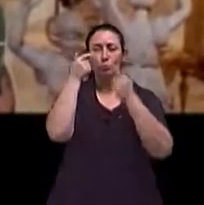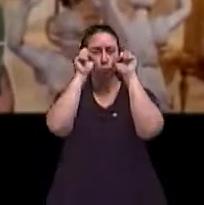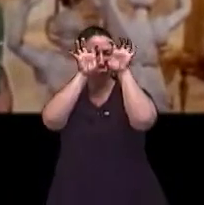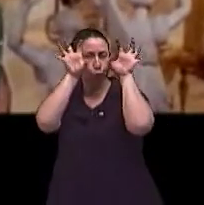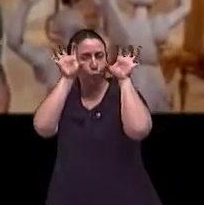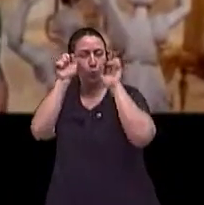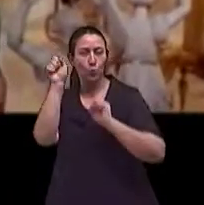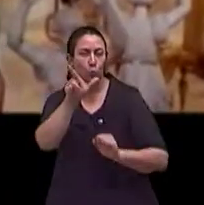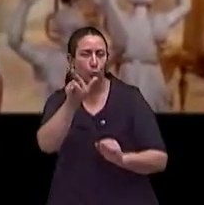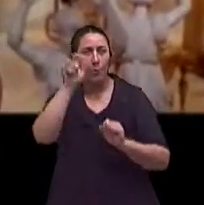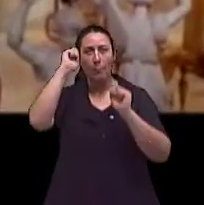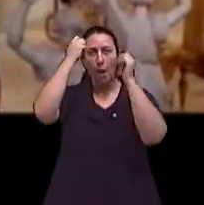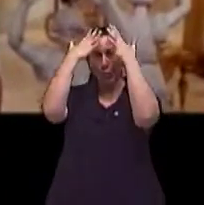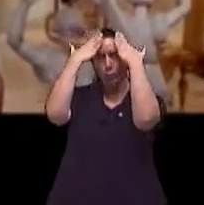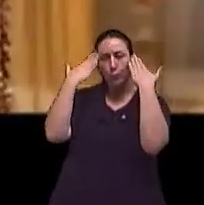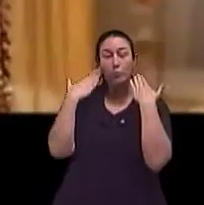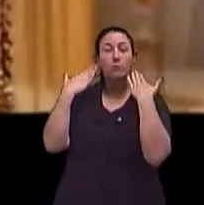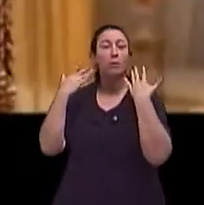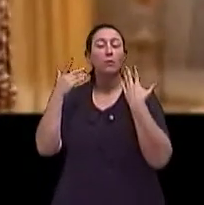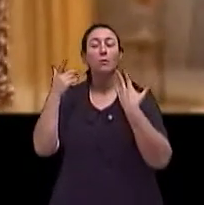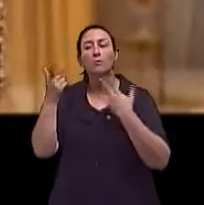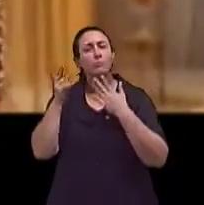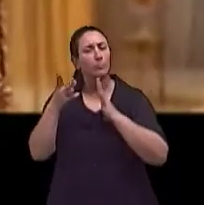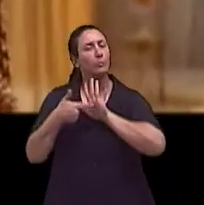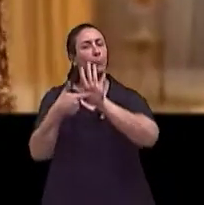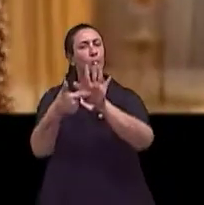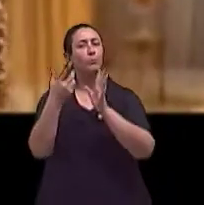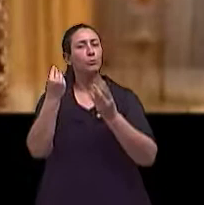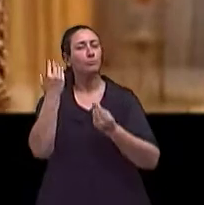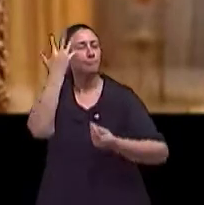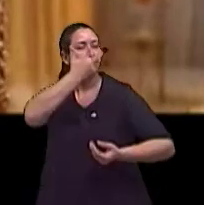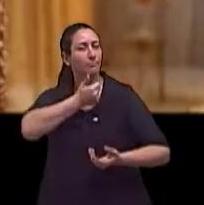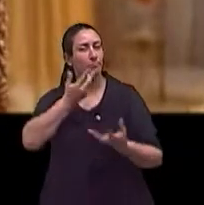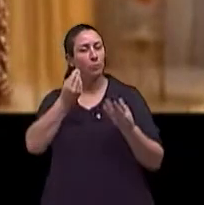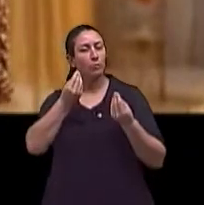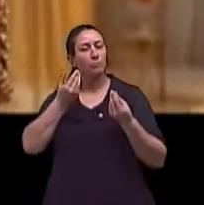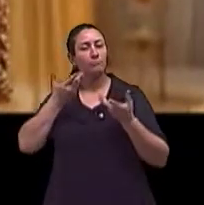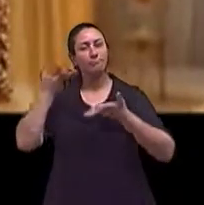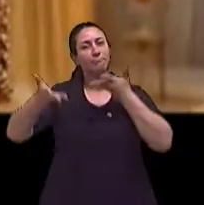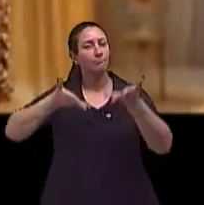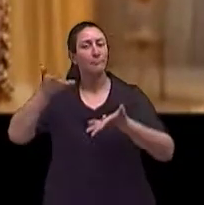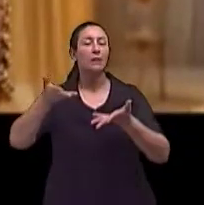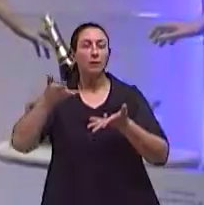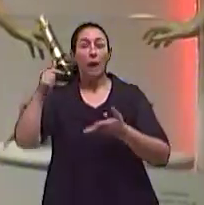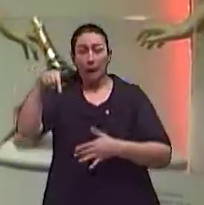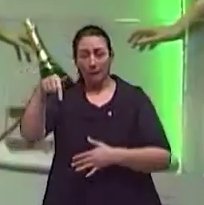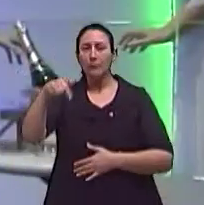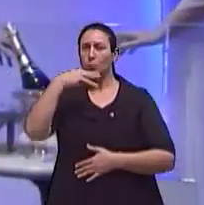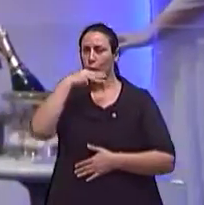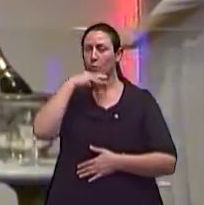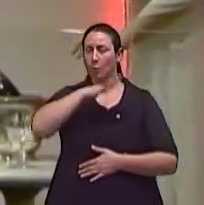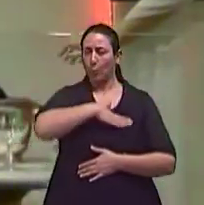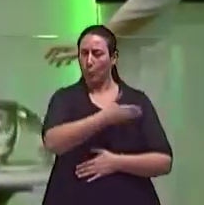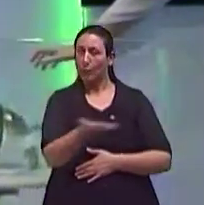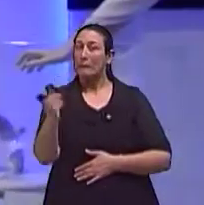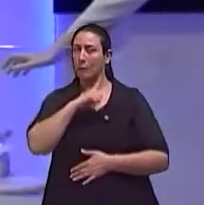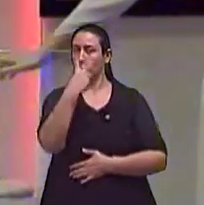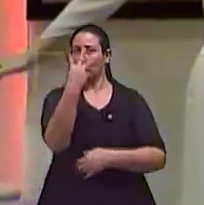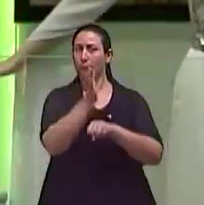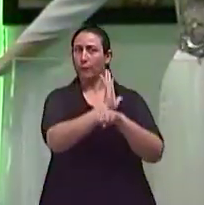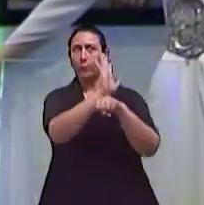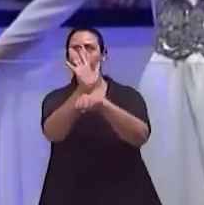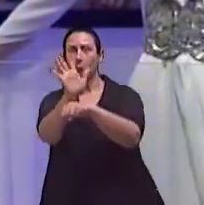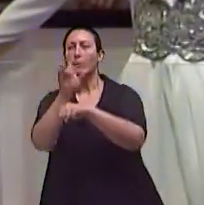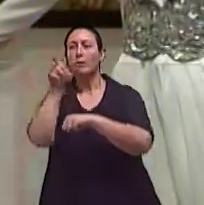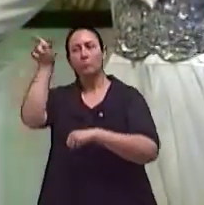azuis, aquele cabelo bem preto sempre. E sempre muito charme, com muita graça, Aqui no Museu da Moda a gente tem dois filmes dela representados,